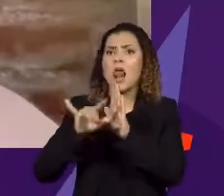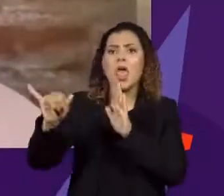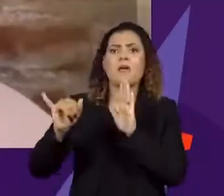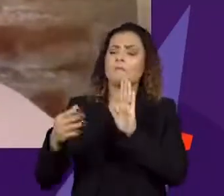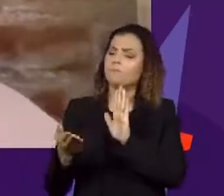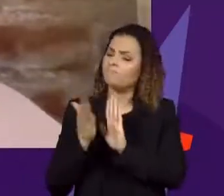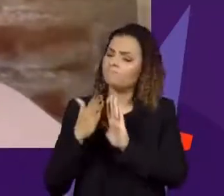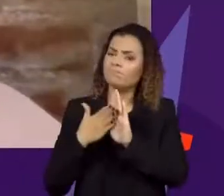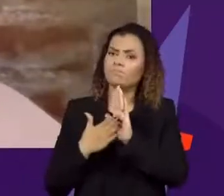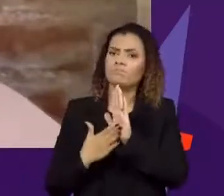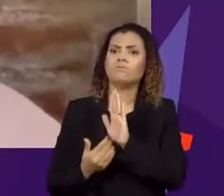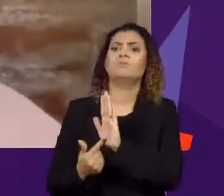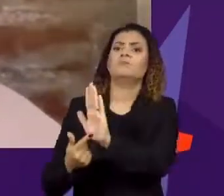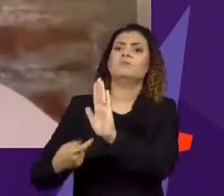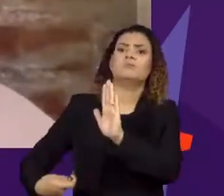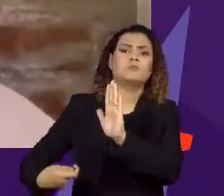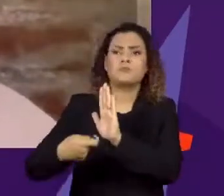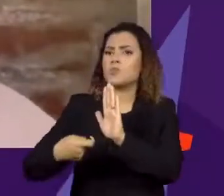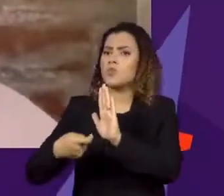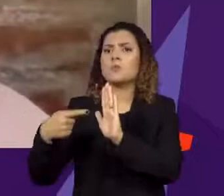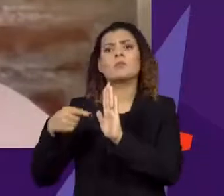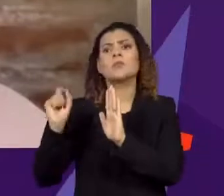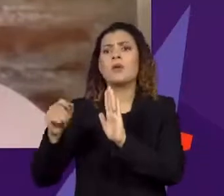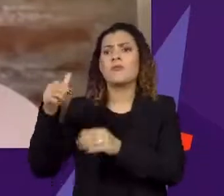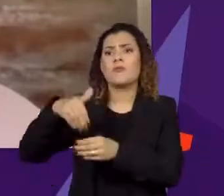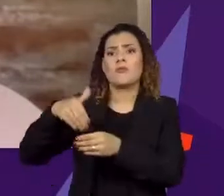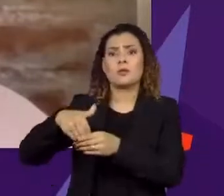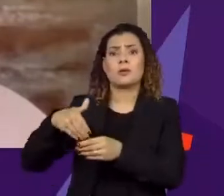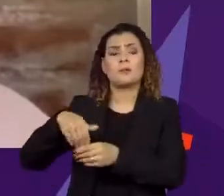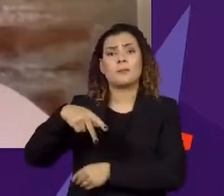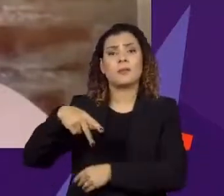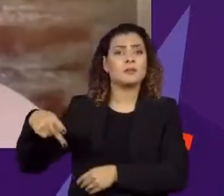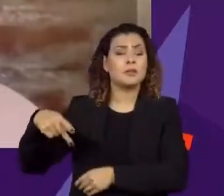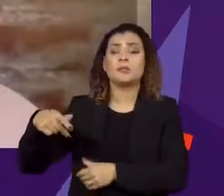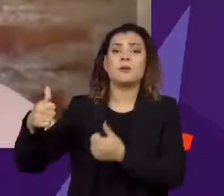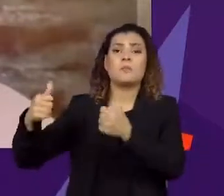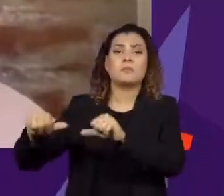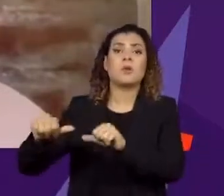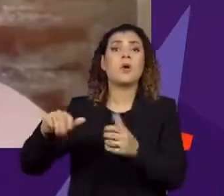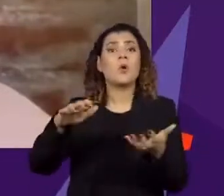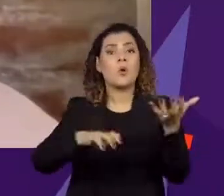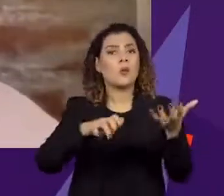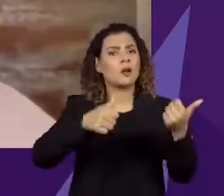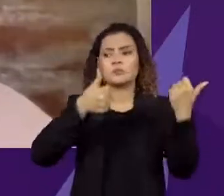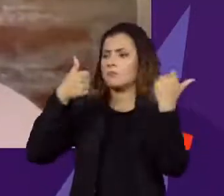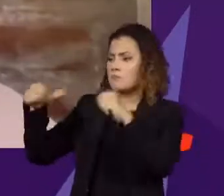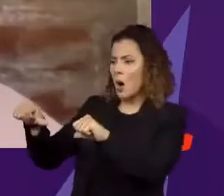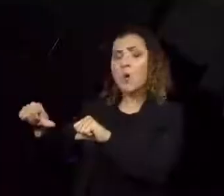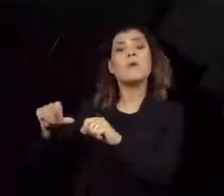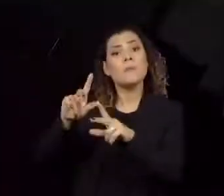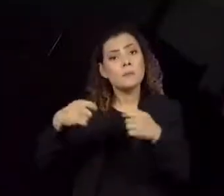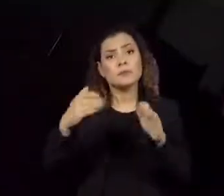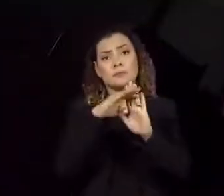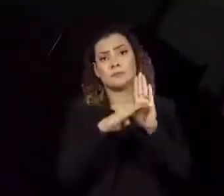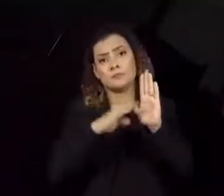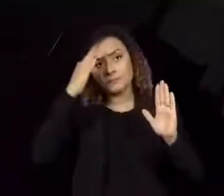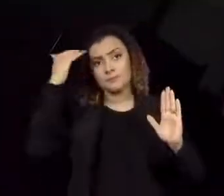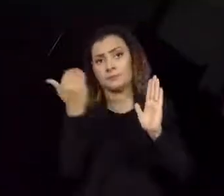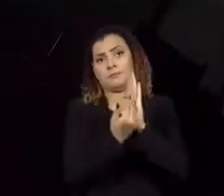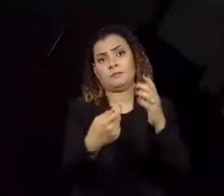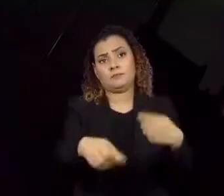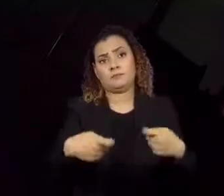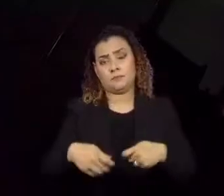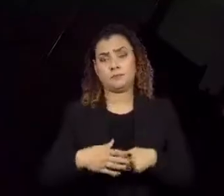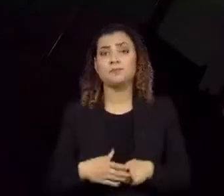cumpra a lei que foi votada, o presidente vetou, o Congresso derrubou o veto e tem que ser cumprido. Eu diria a